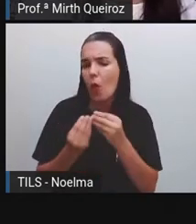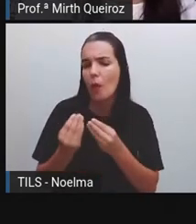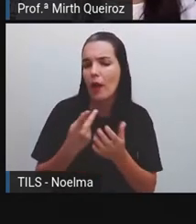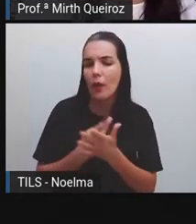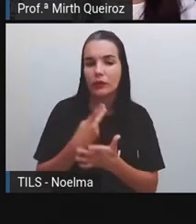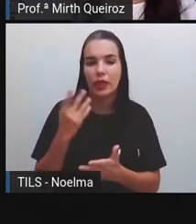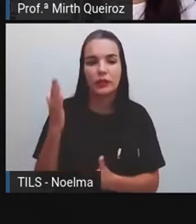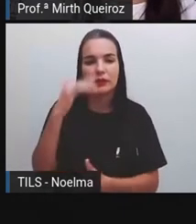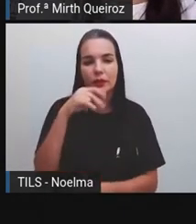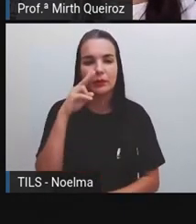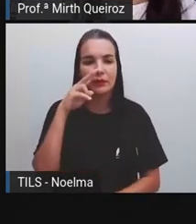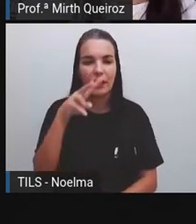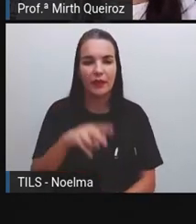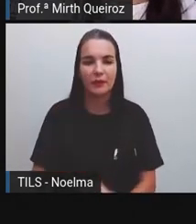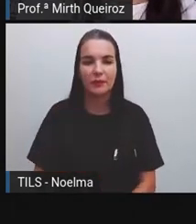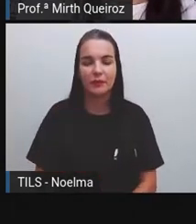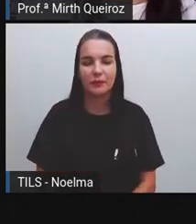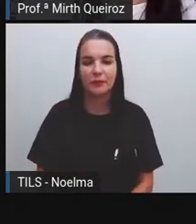Vamos assistir?